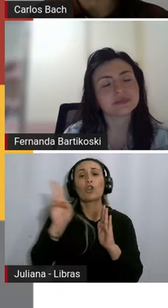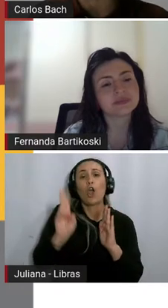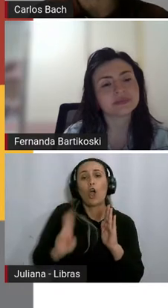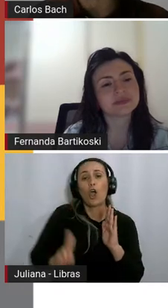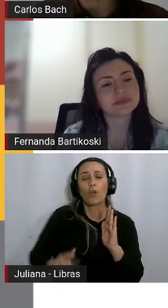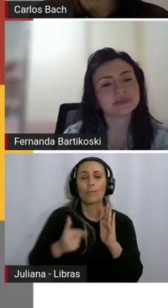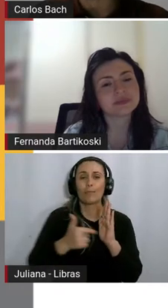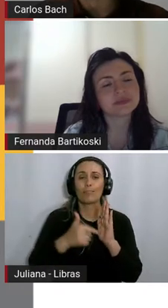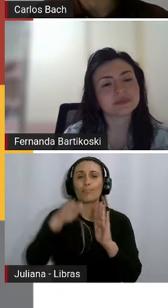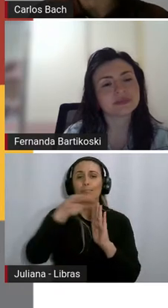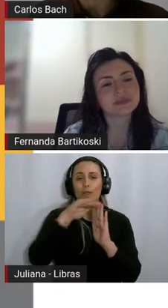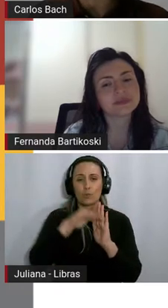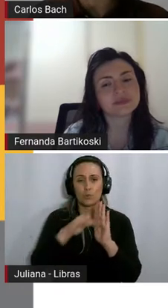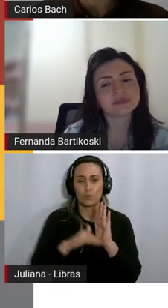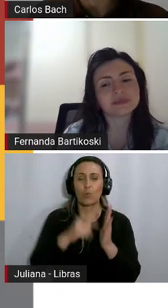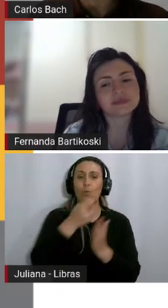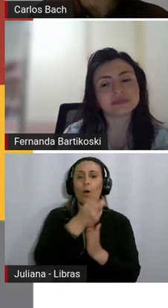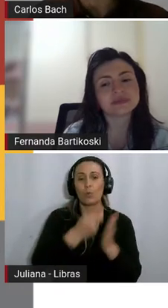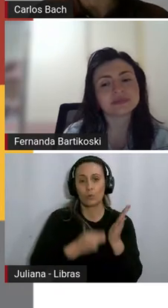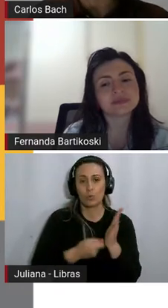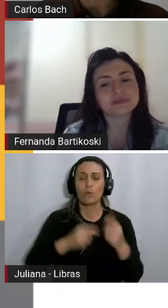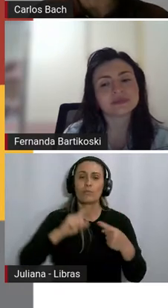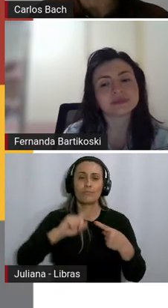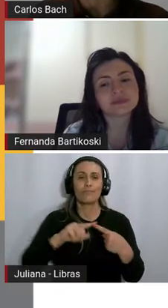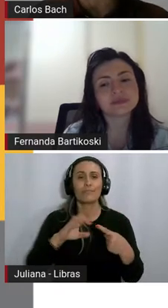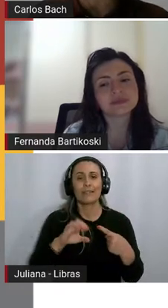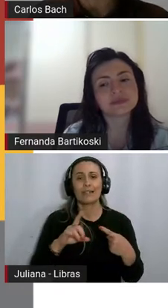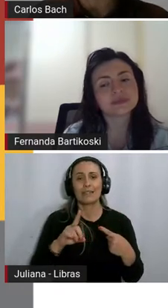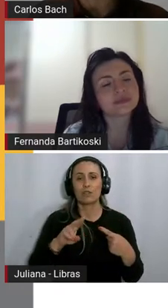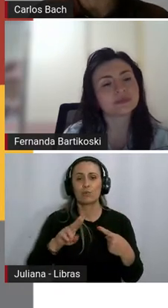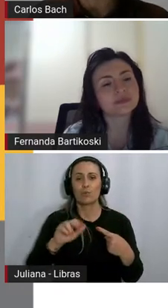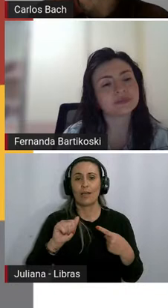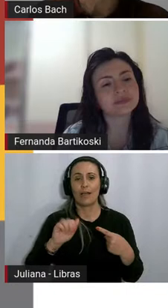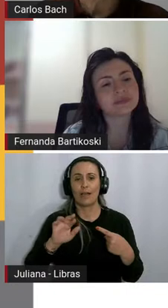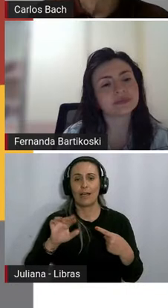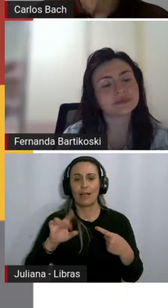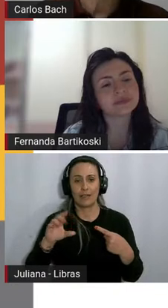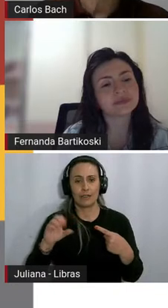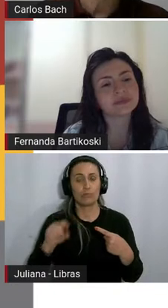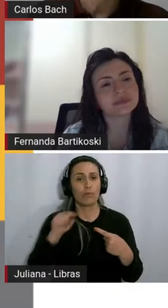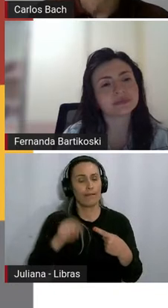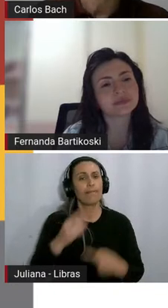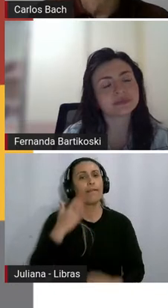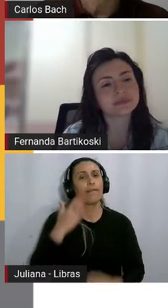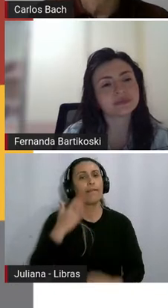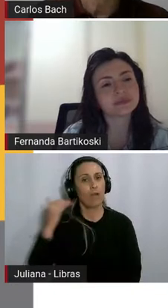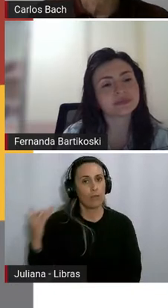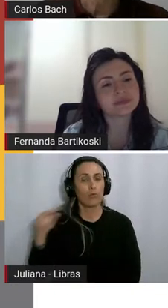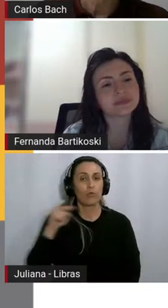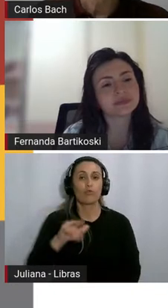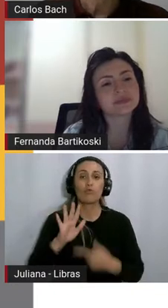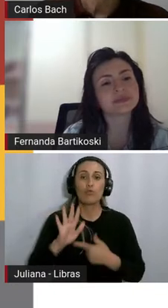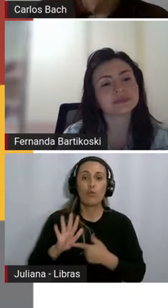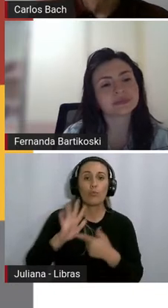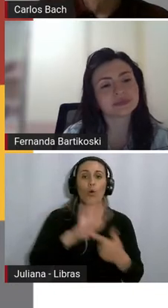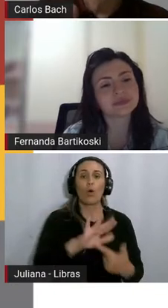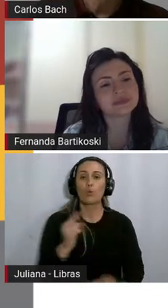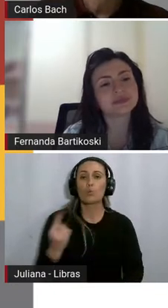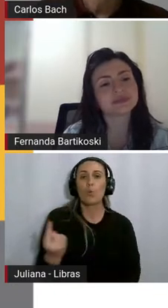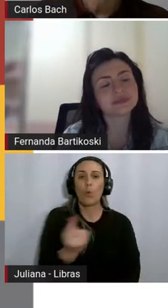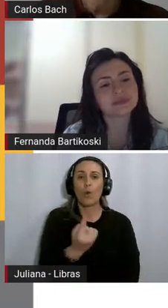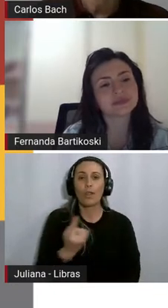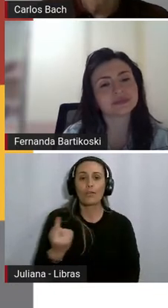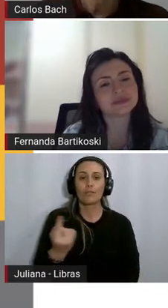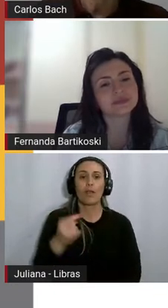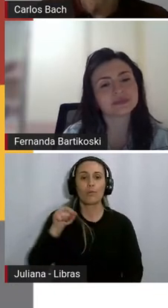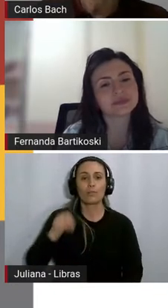deles é o Eduardo Hopper que ele ficou bem conhecido por retratar essa solidão no mundo que é daquela